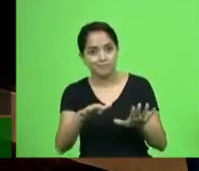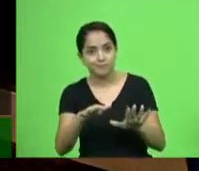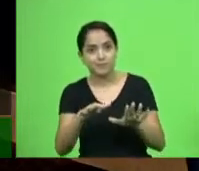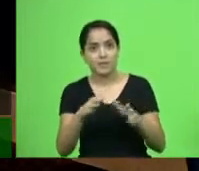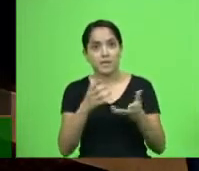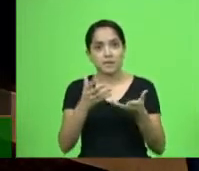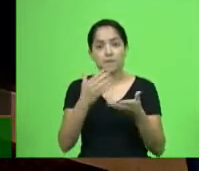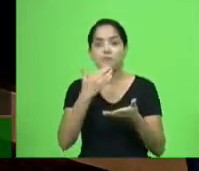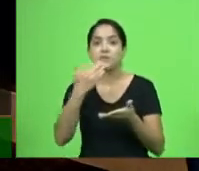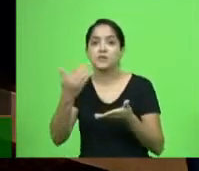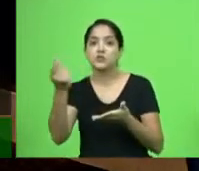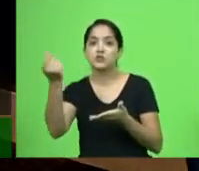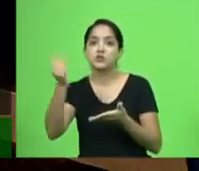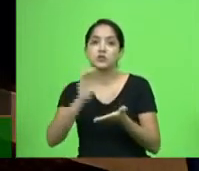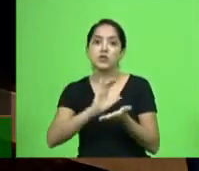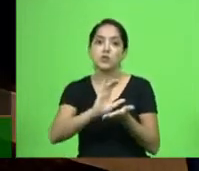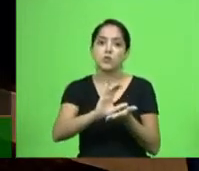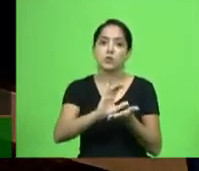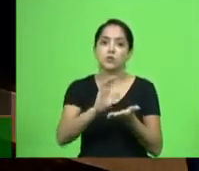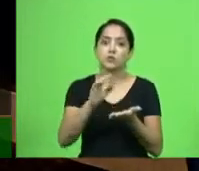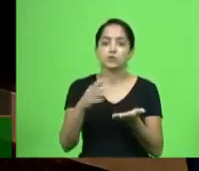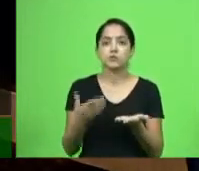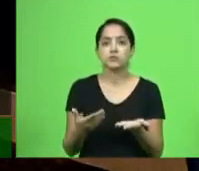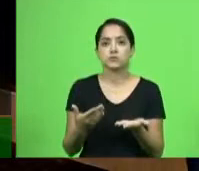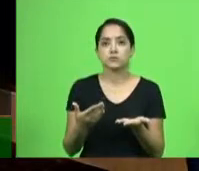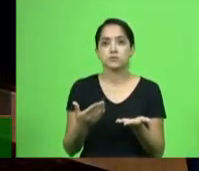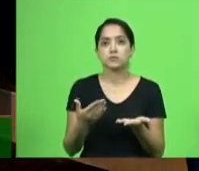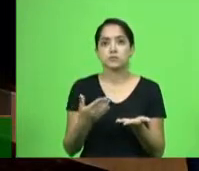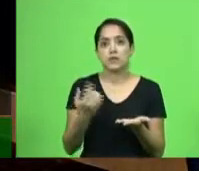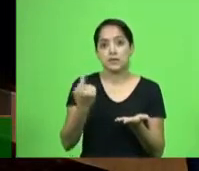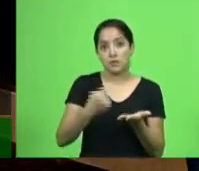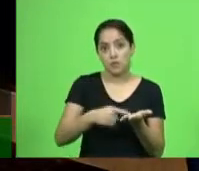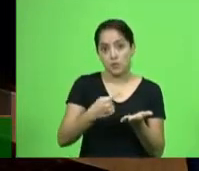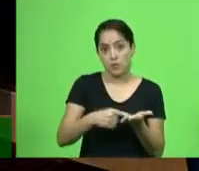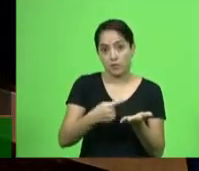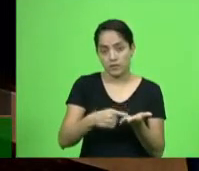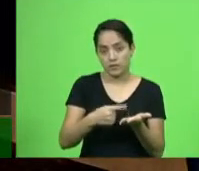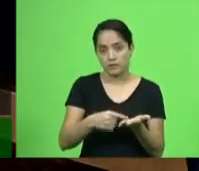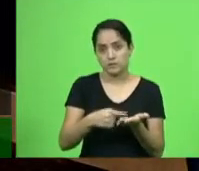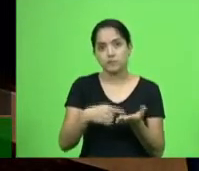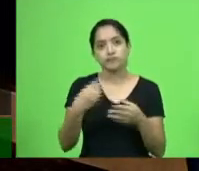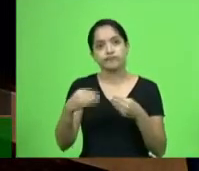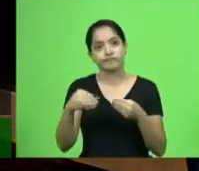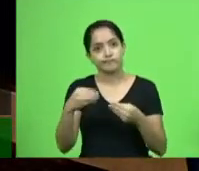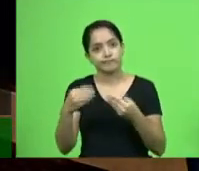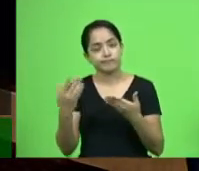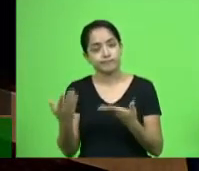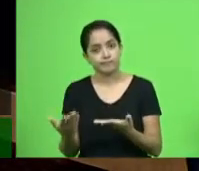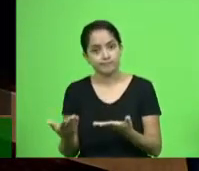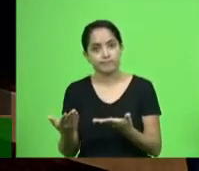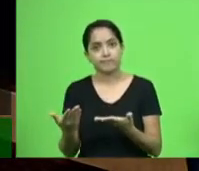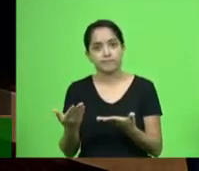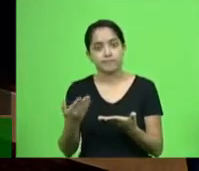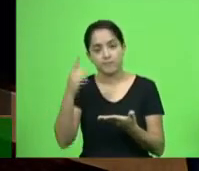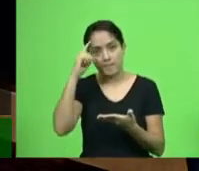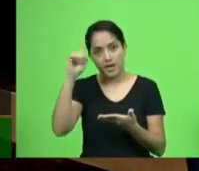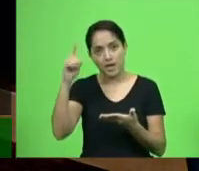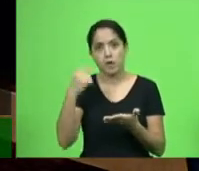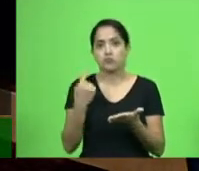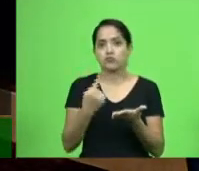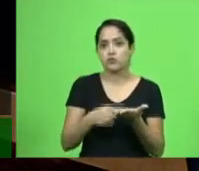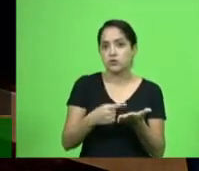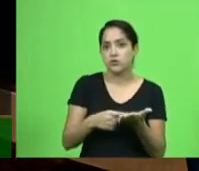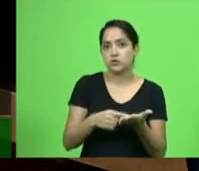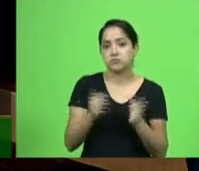Brasília, também está agendado, que a convocação tivesse essa flexibilidade, certo? De pelo menos aí um